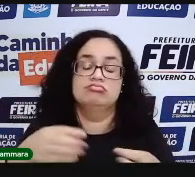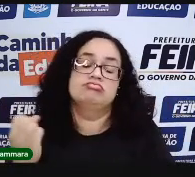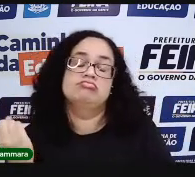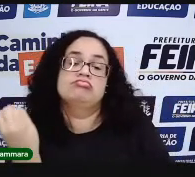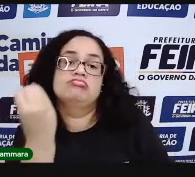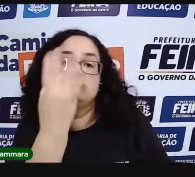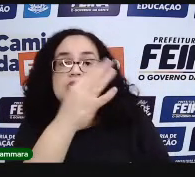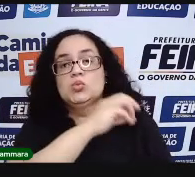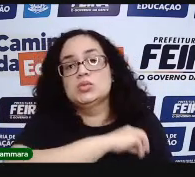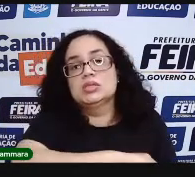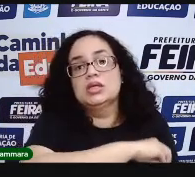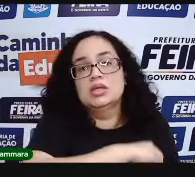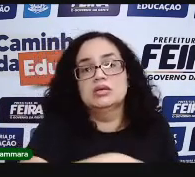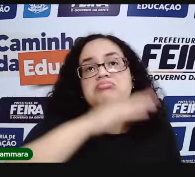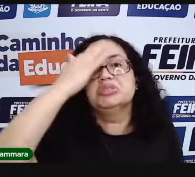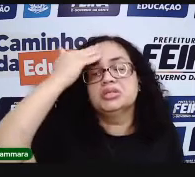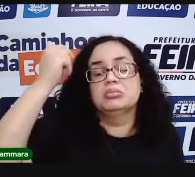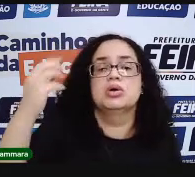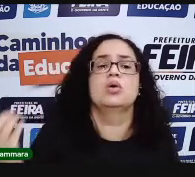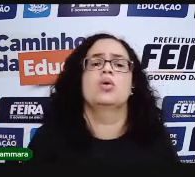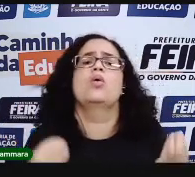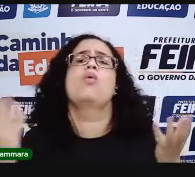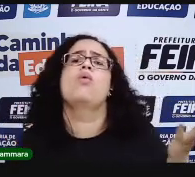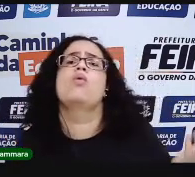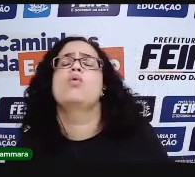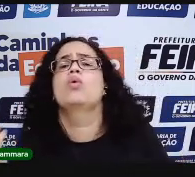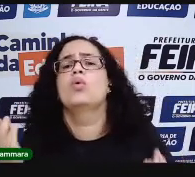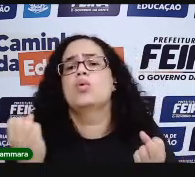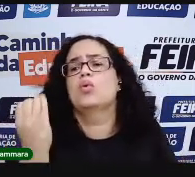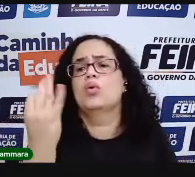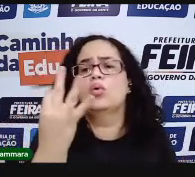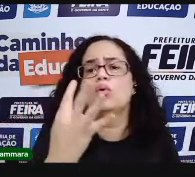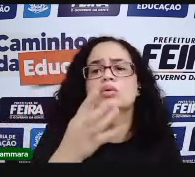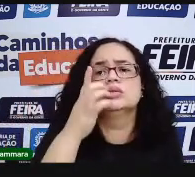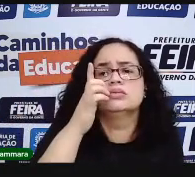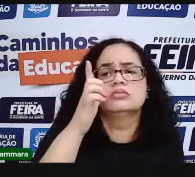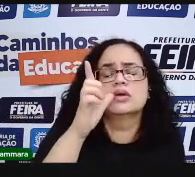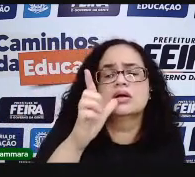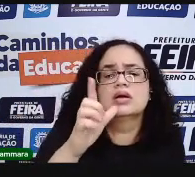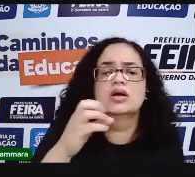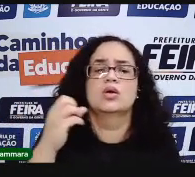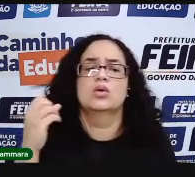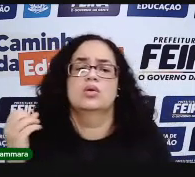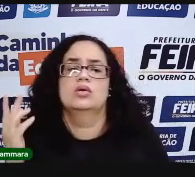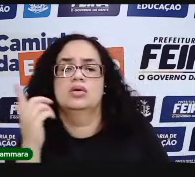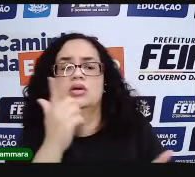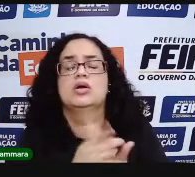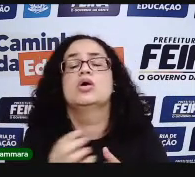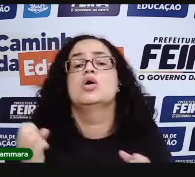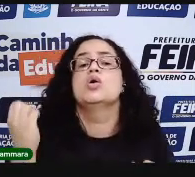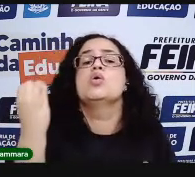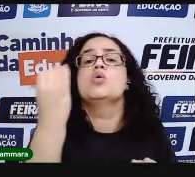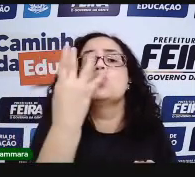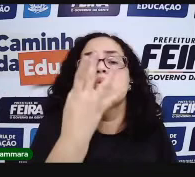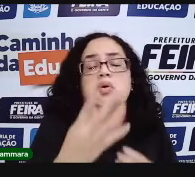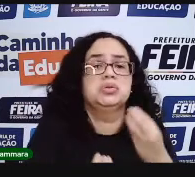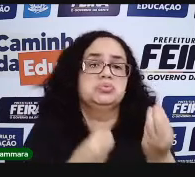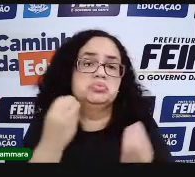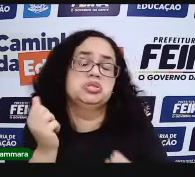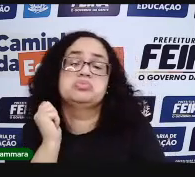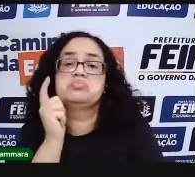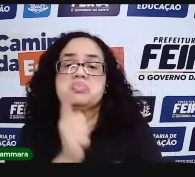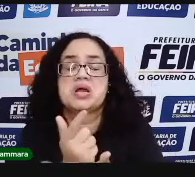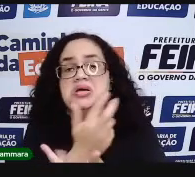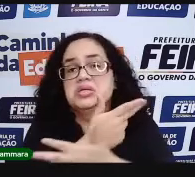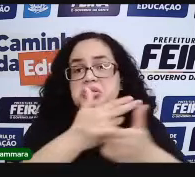nossa finança, nossa vida. gente precisa saber quanto é que a gente ganha, quanto é que a gente gasta. Quanto é que a gente pode